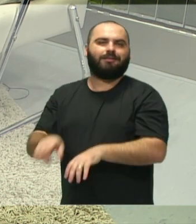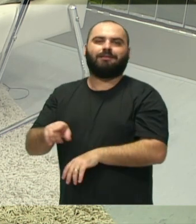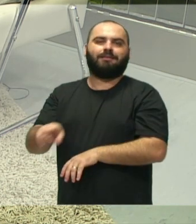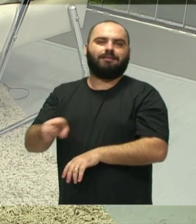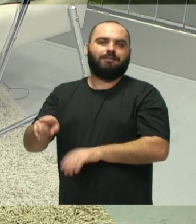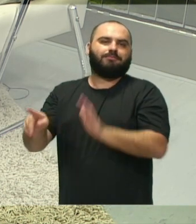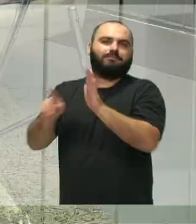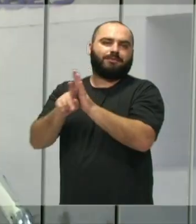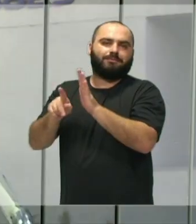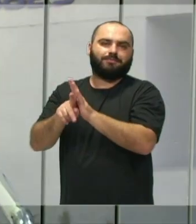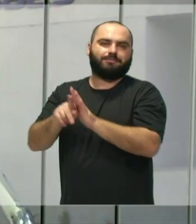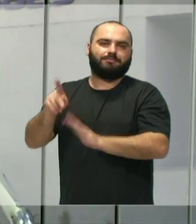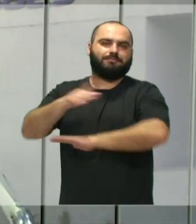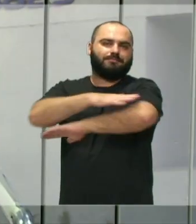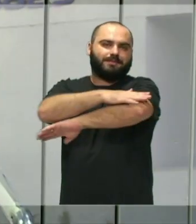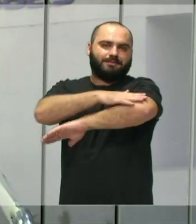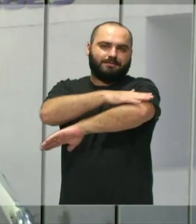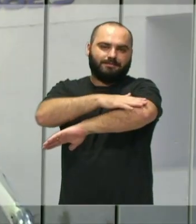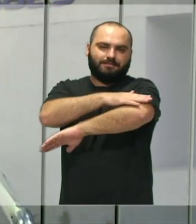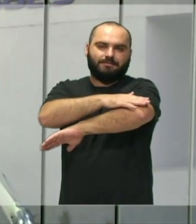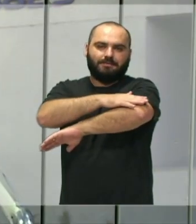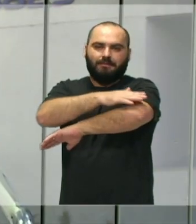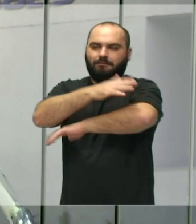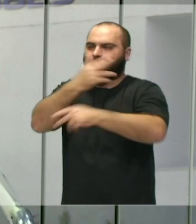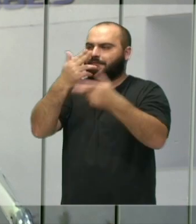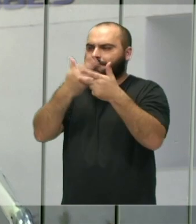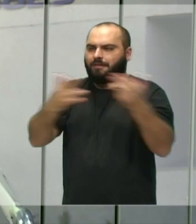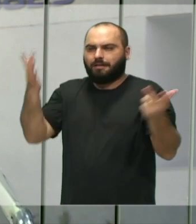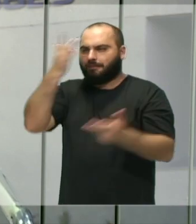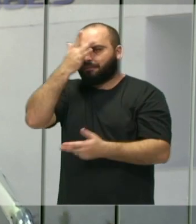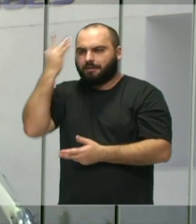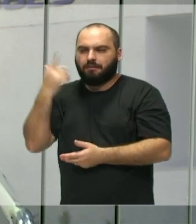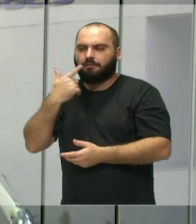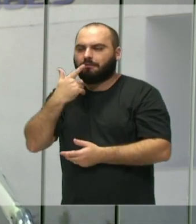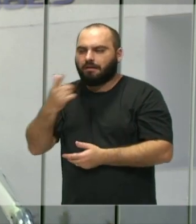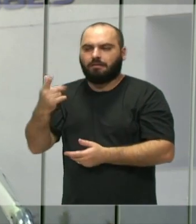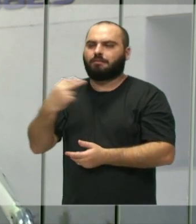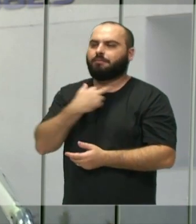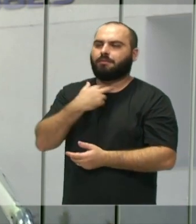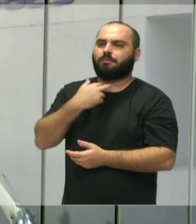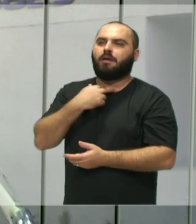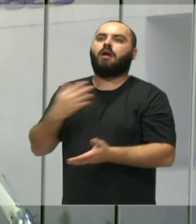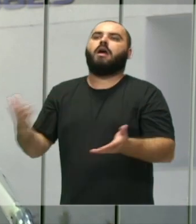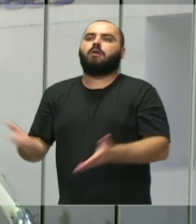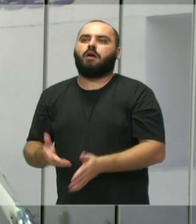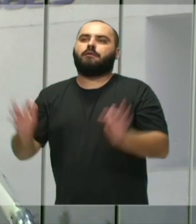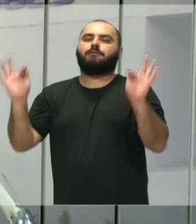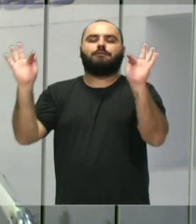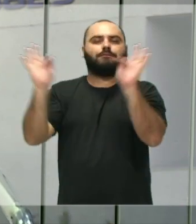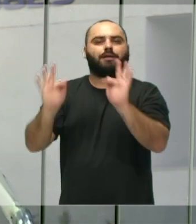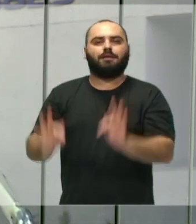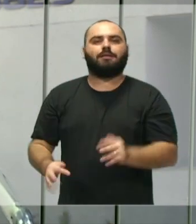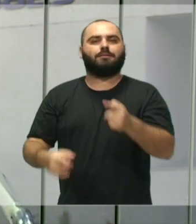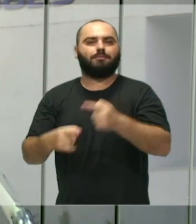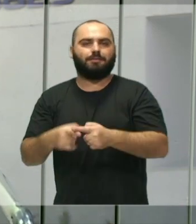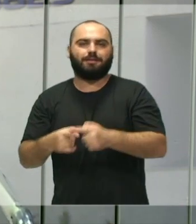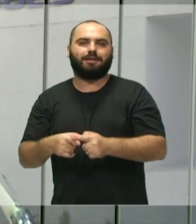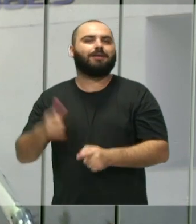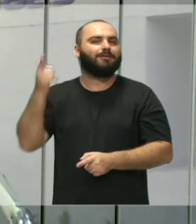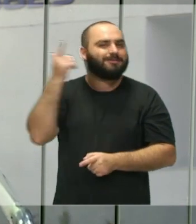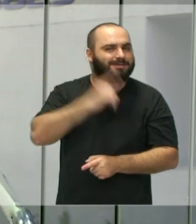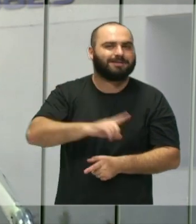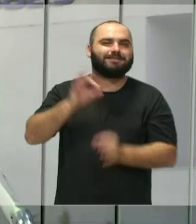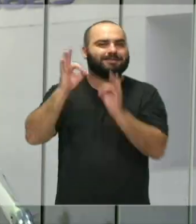só que várias pessoas que não gostariam agora deram a mão para a matória e estão felizes também com o transplante dela e que deu